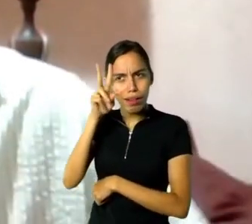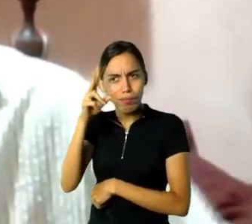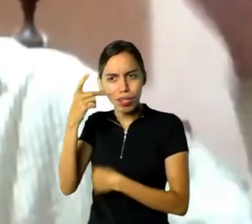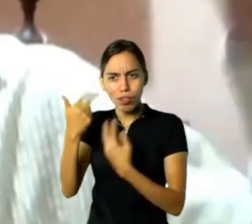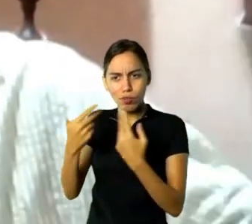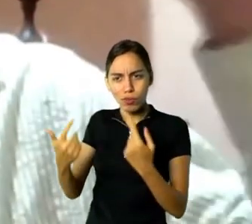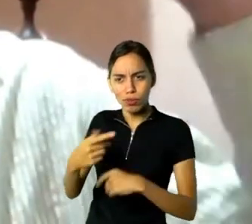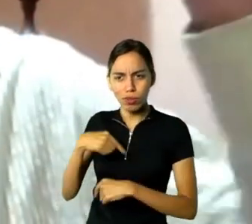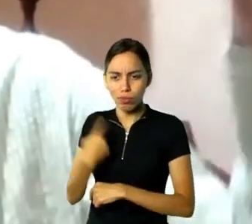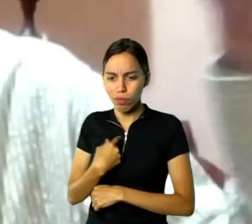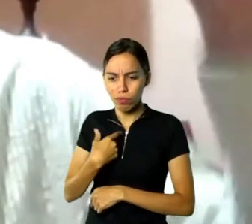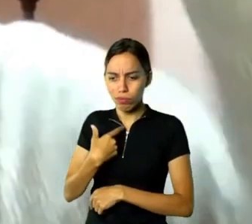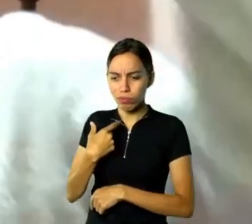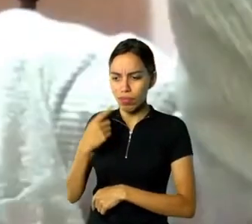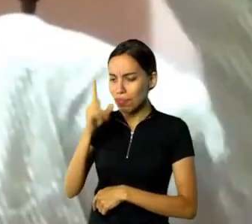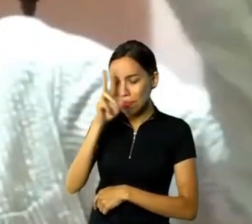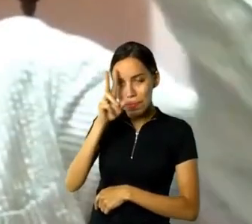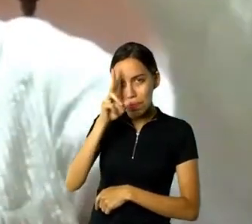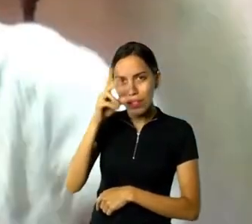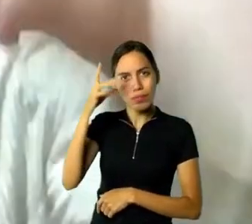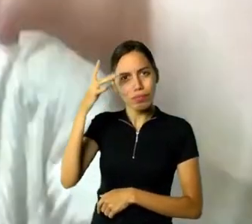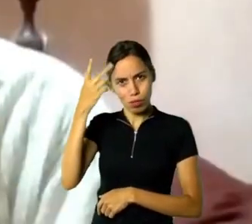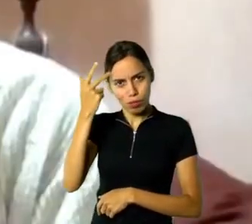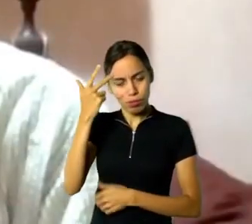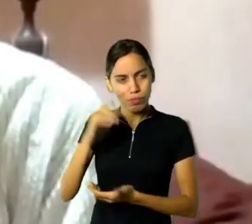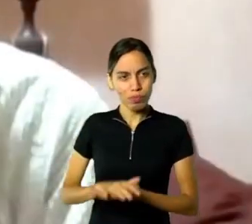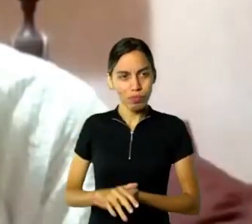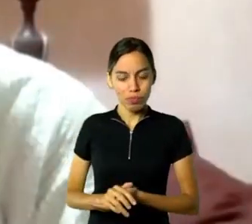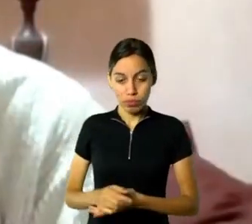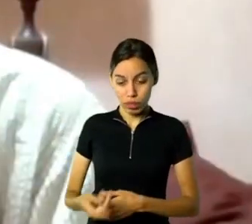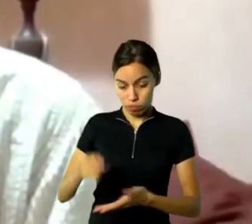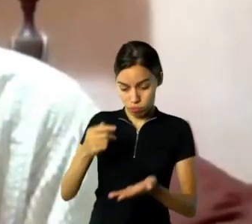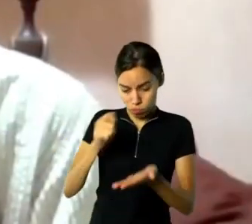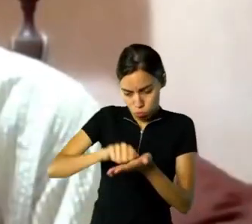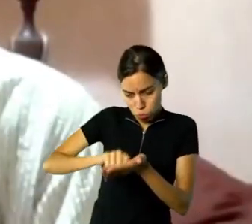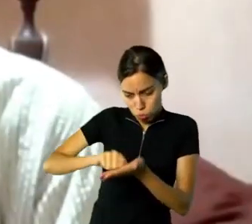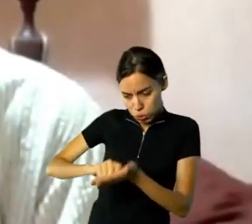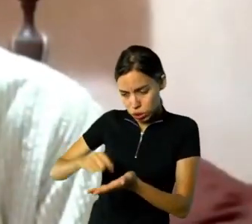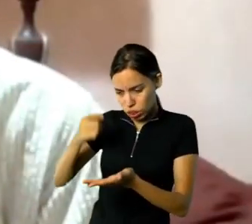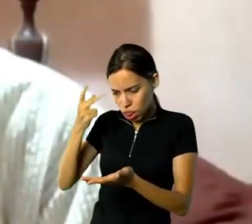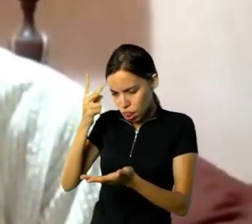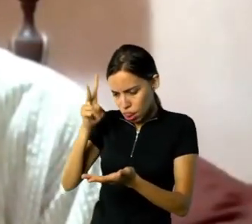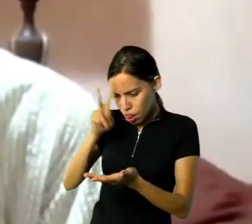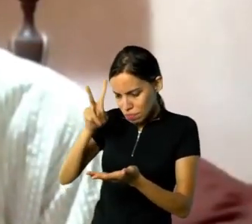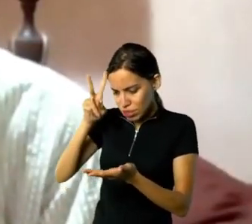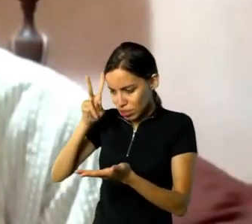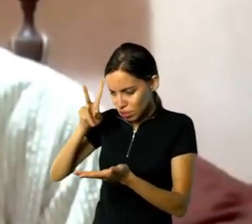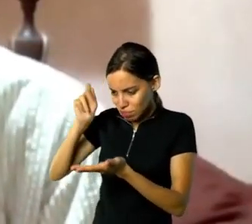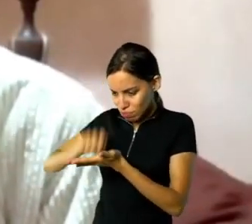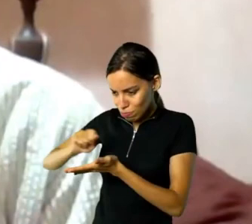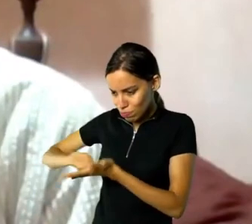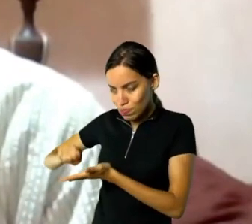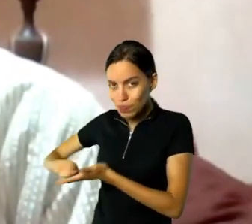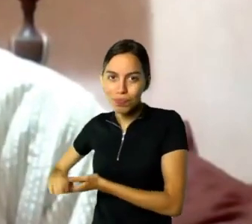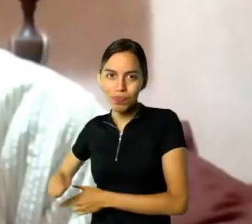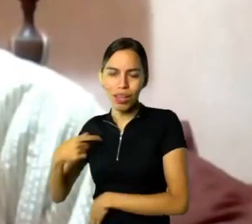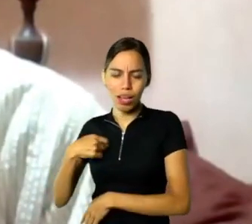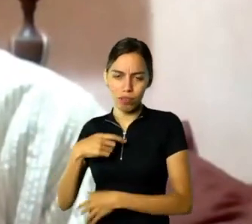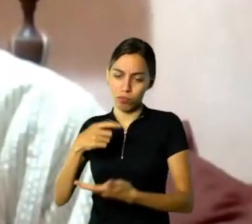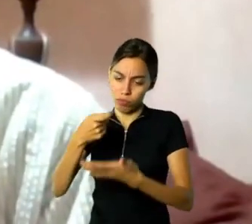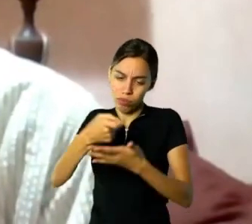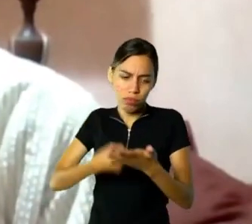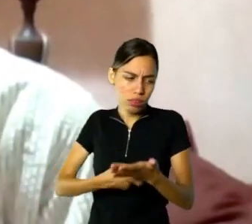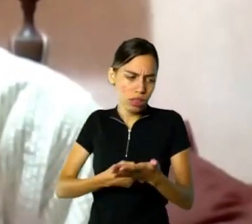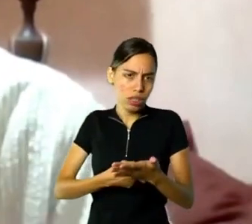começa a anotar num lugarzinho ali e vai lembrando, vai colocando. Então, esse tipo de texto é o texto de construção.